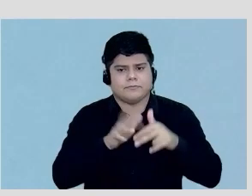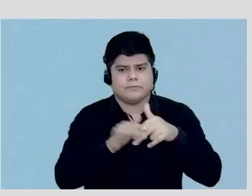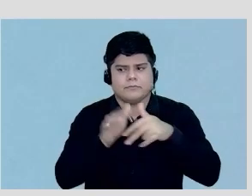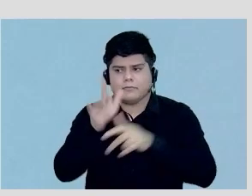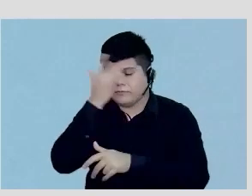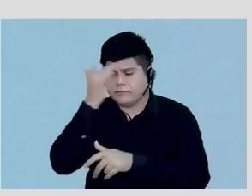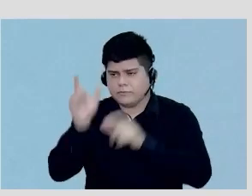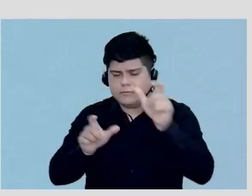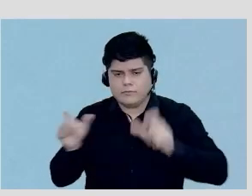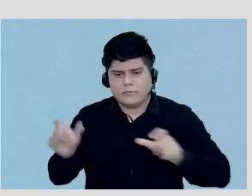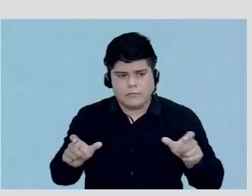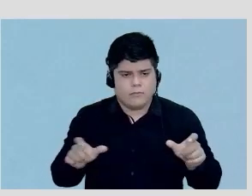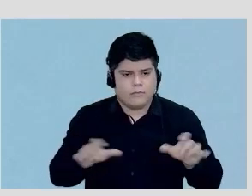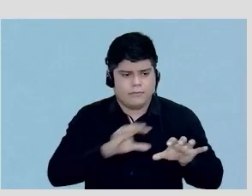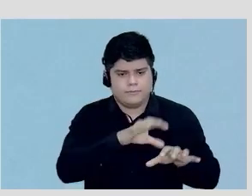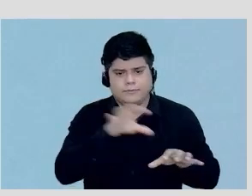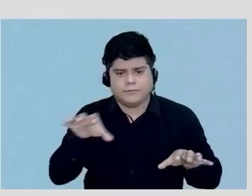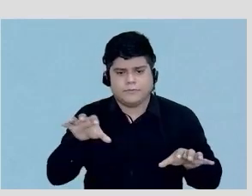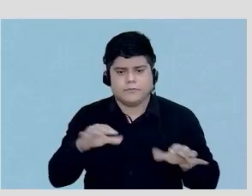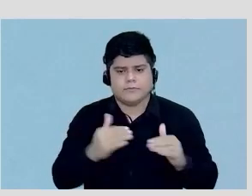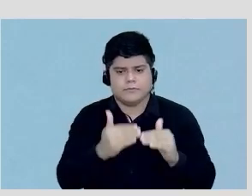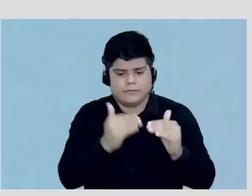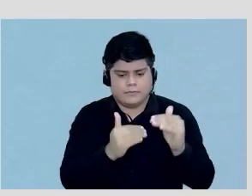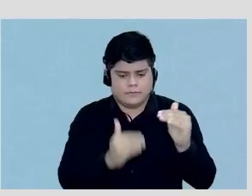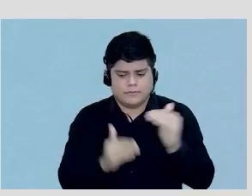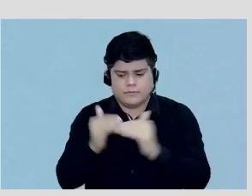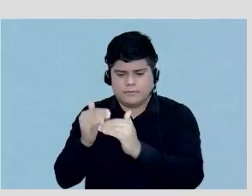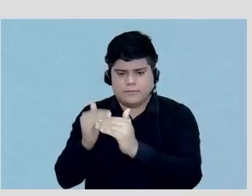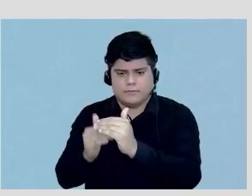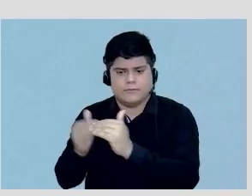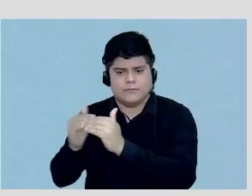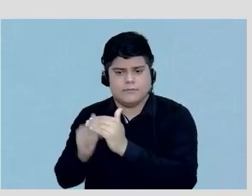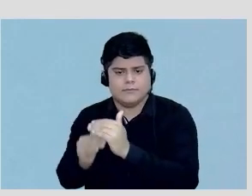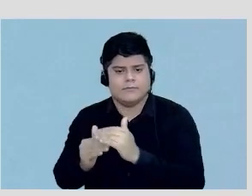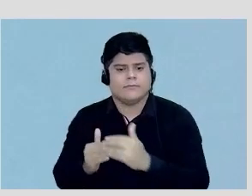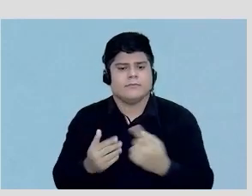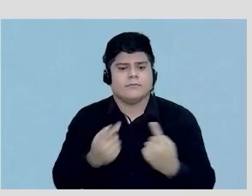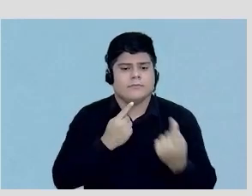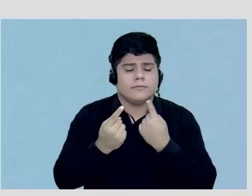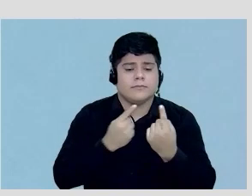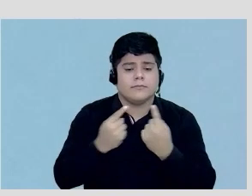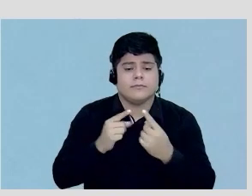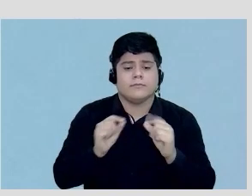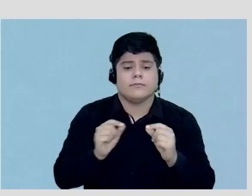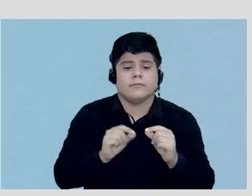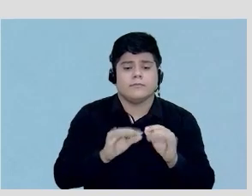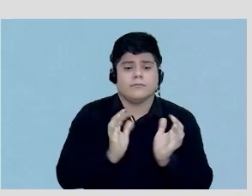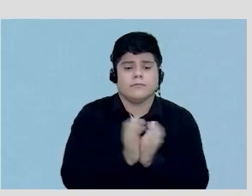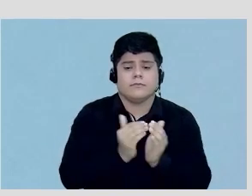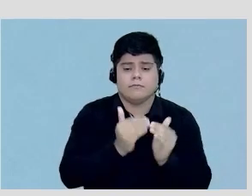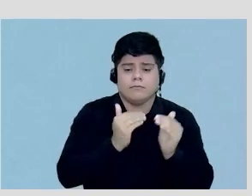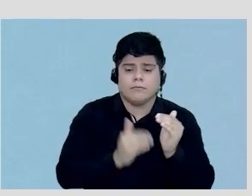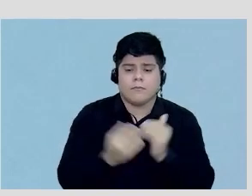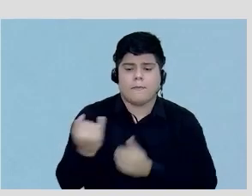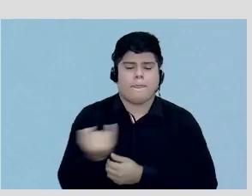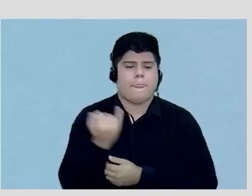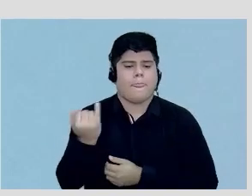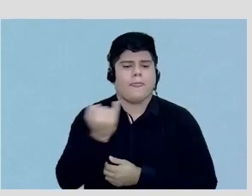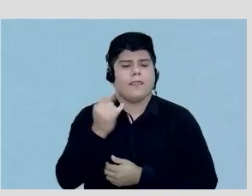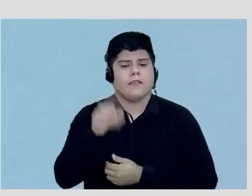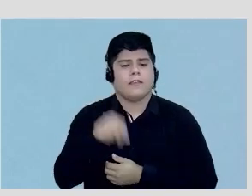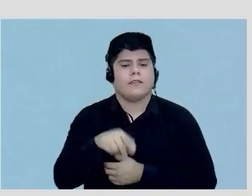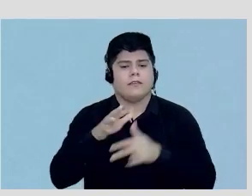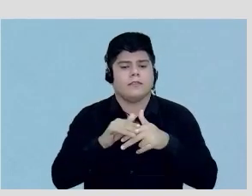a gente começa a subdividir esses grupos nós estamos discutindo aqui um subgrupo importante que é o